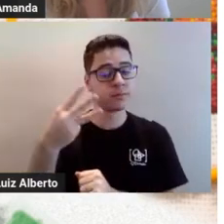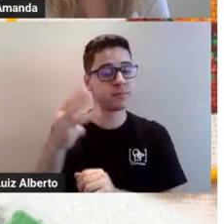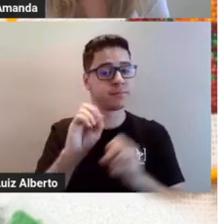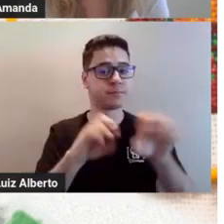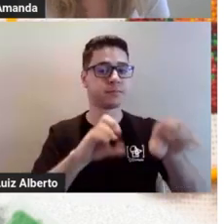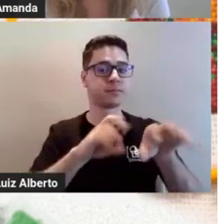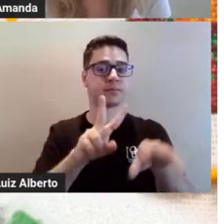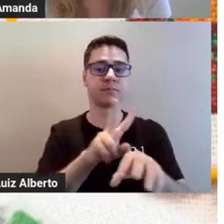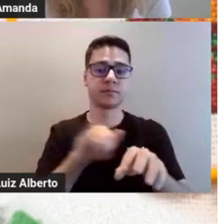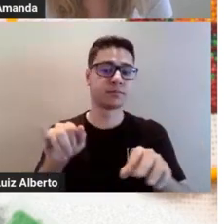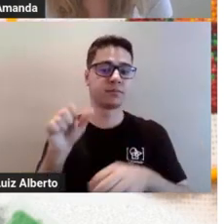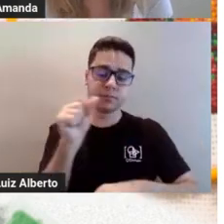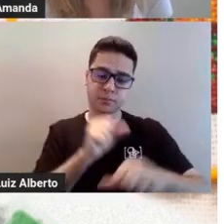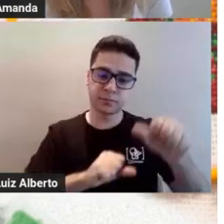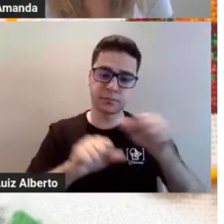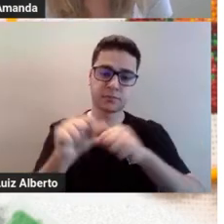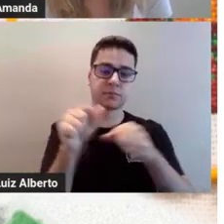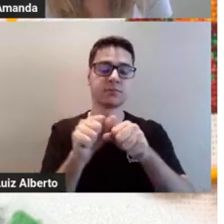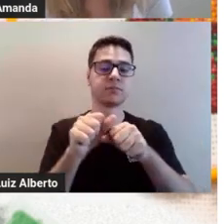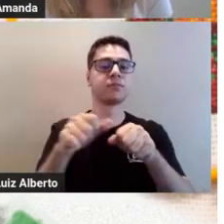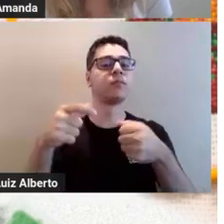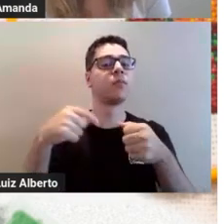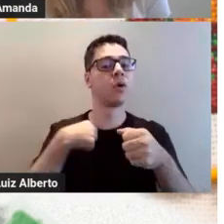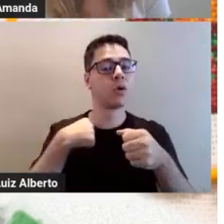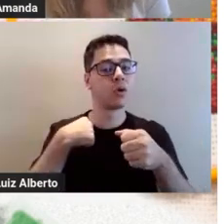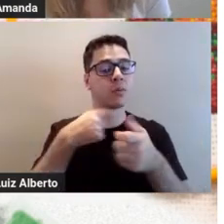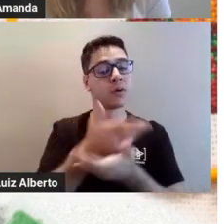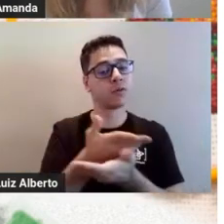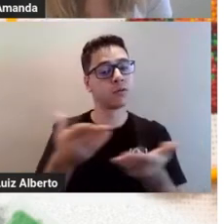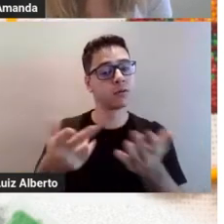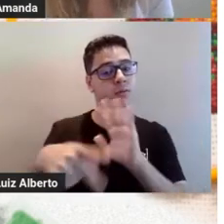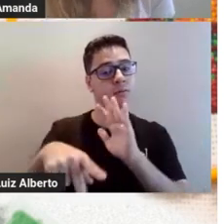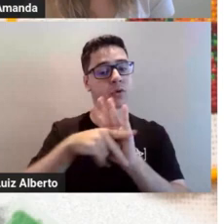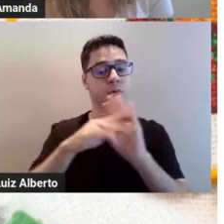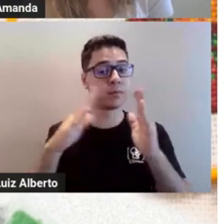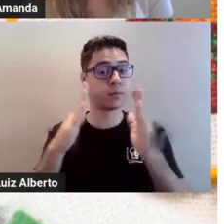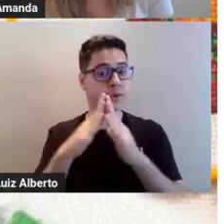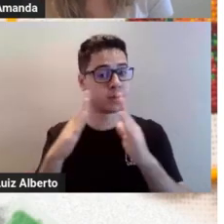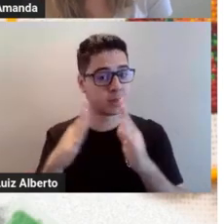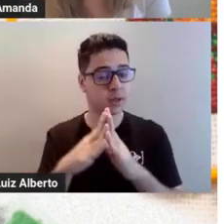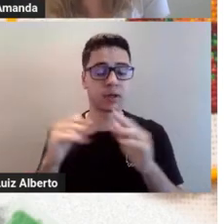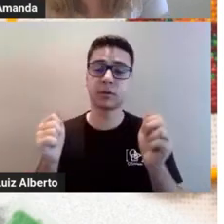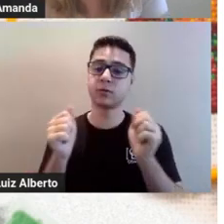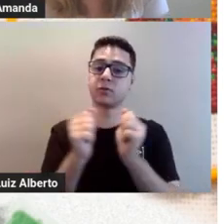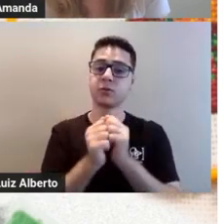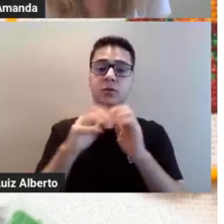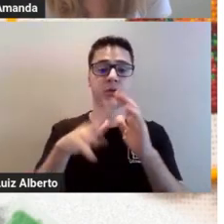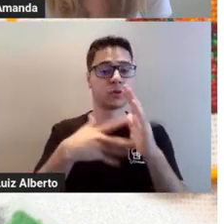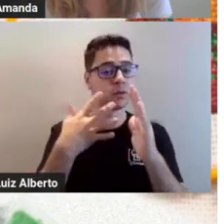customizar uma peça de roupa que vocês têm em casa com a pintura de agulha.